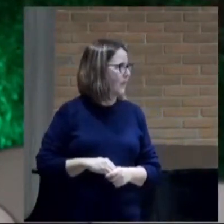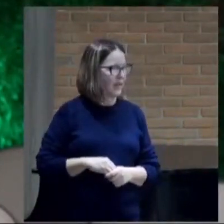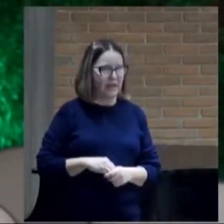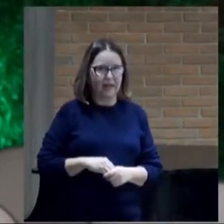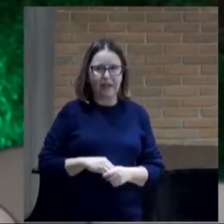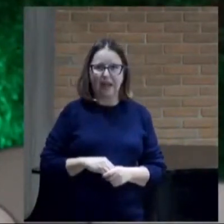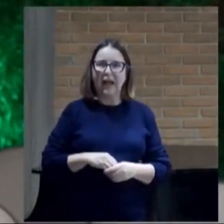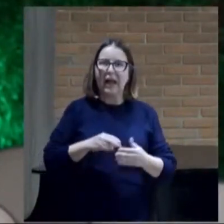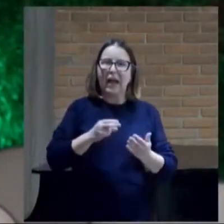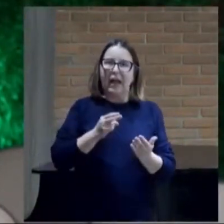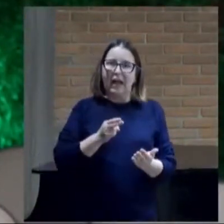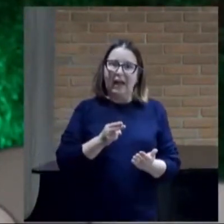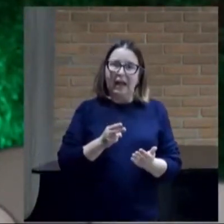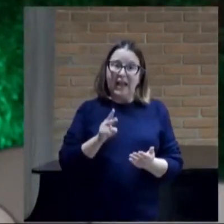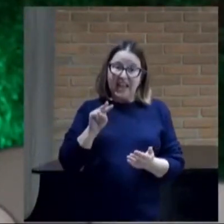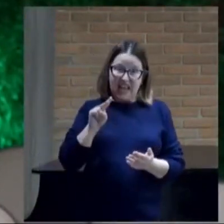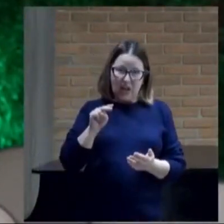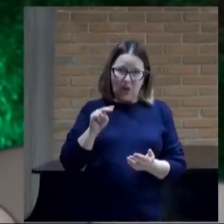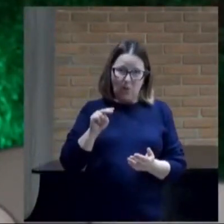mesma dos profetas anteriores?